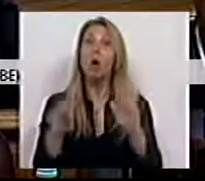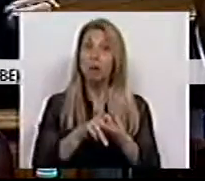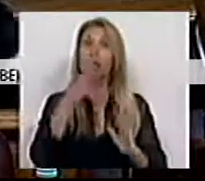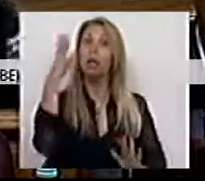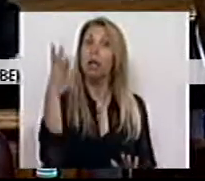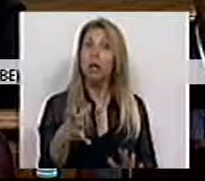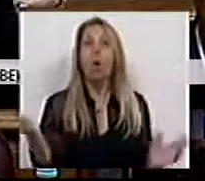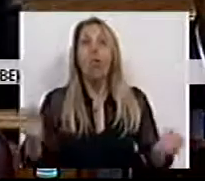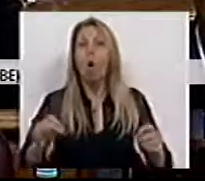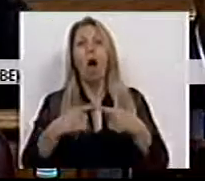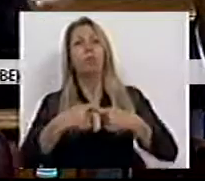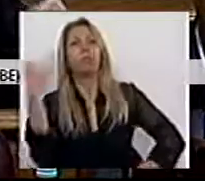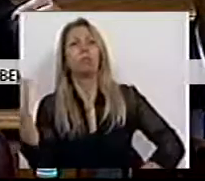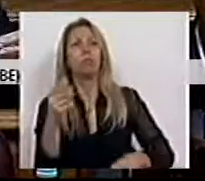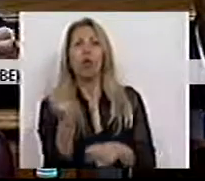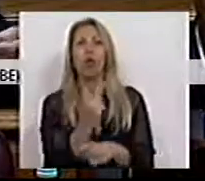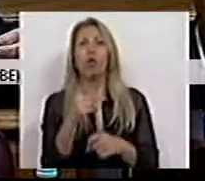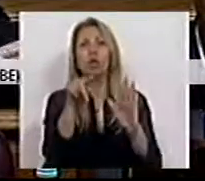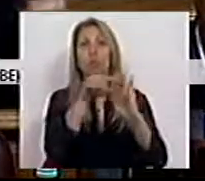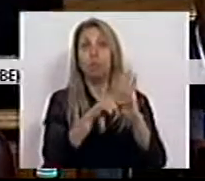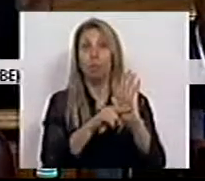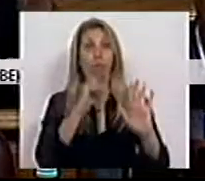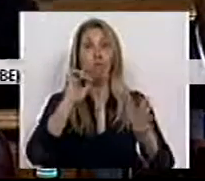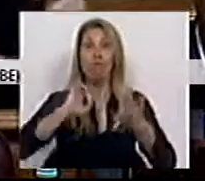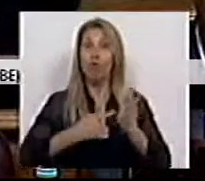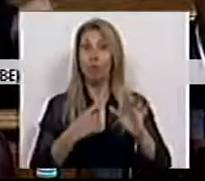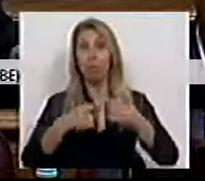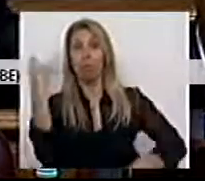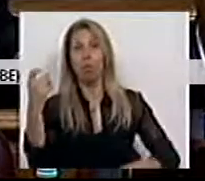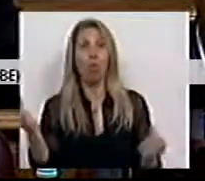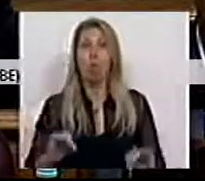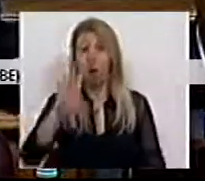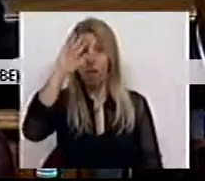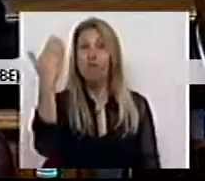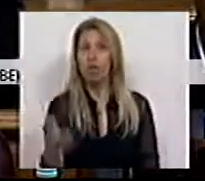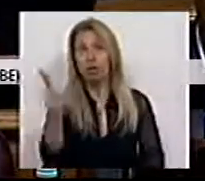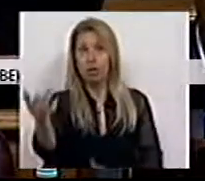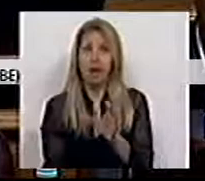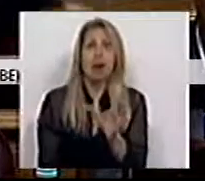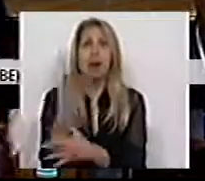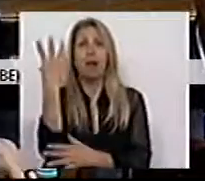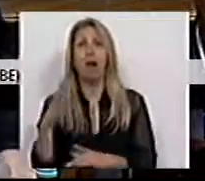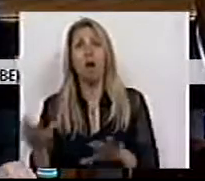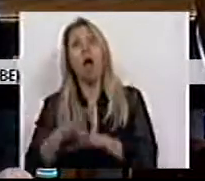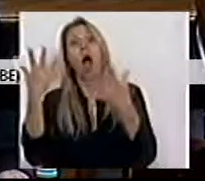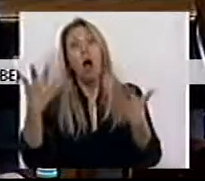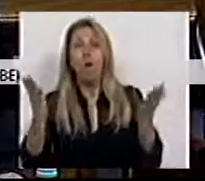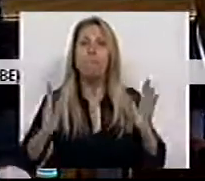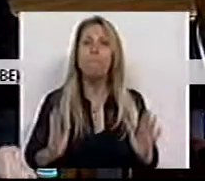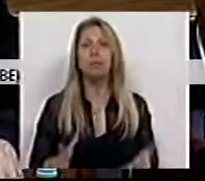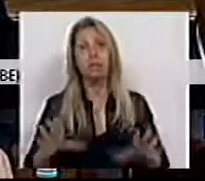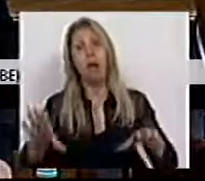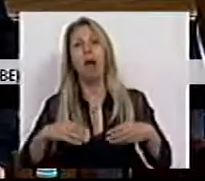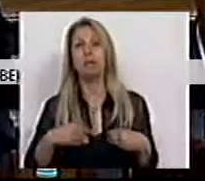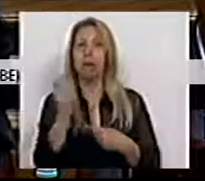Não há incompatibilidade entre estes dois princípios fundamentais. Vossas Excelências é que a criaram artificialmente e está na hora de reconhecerem o